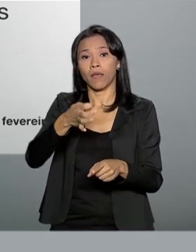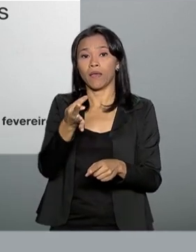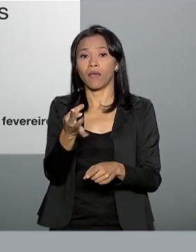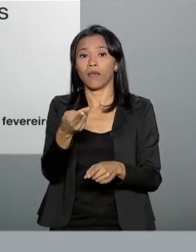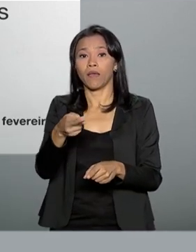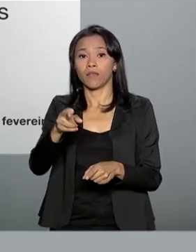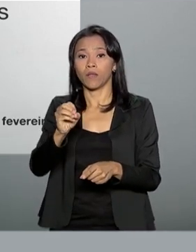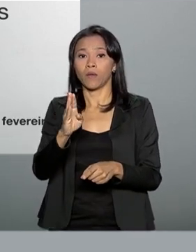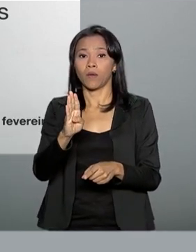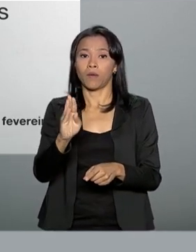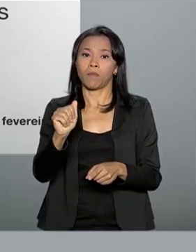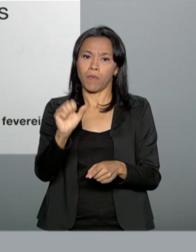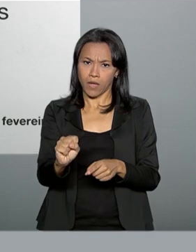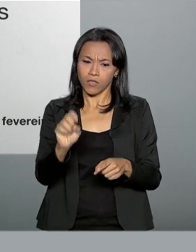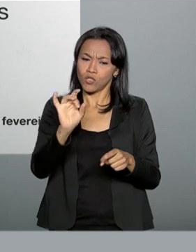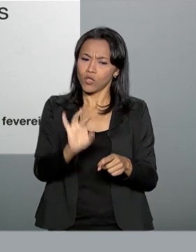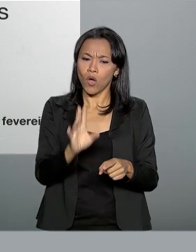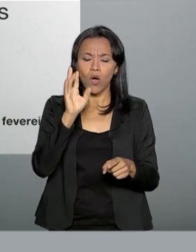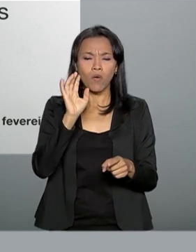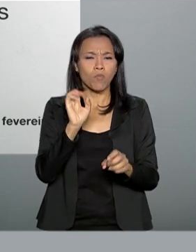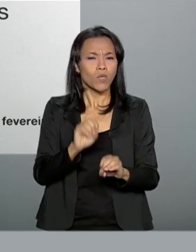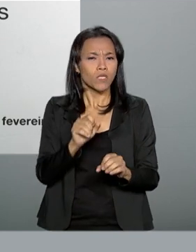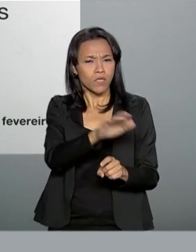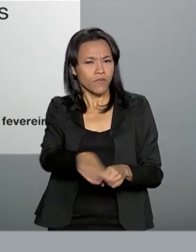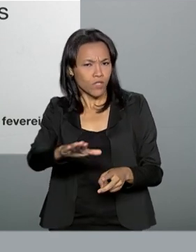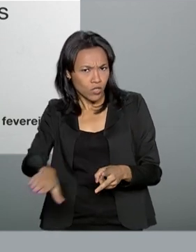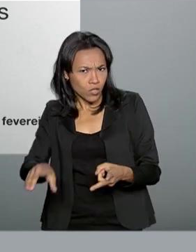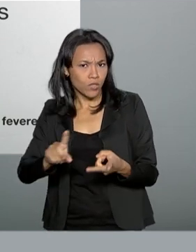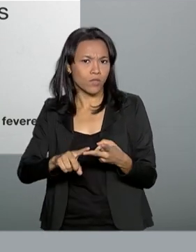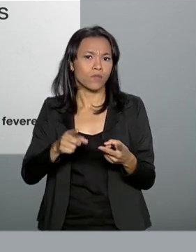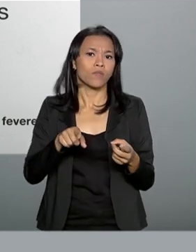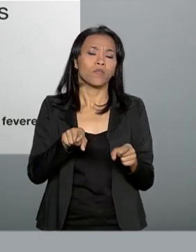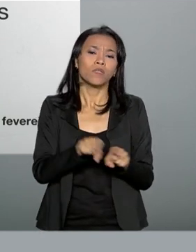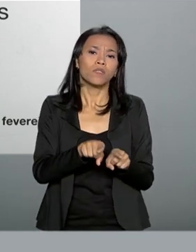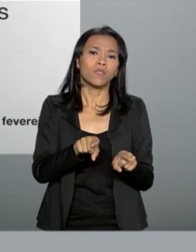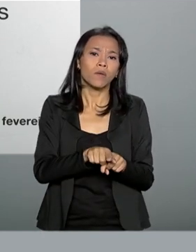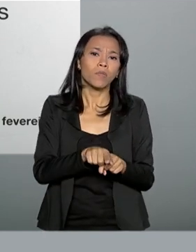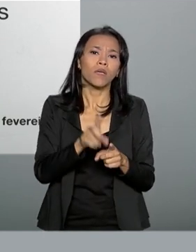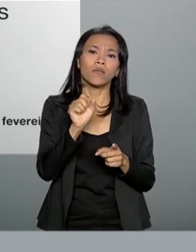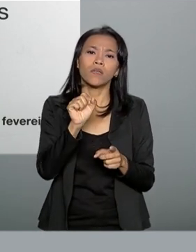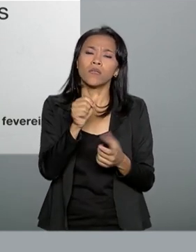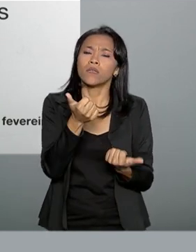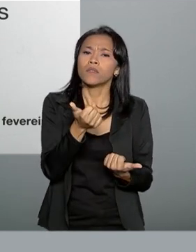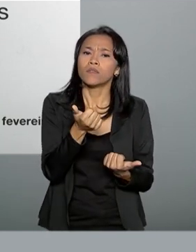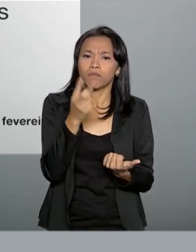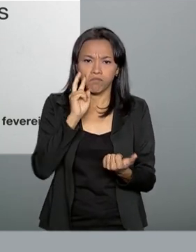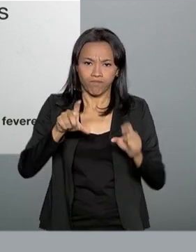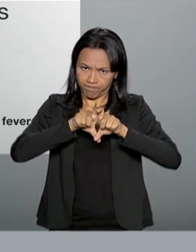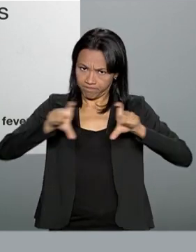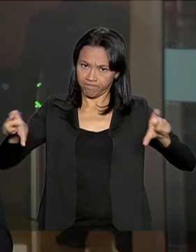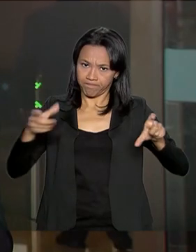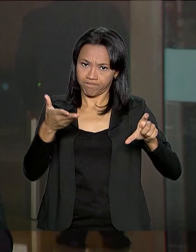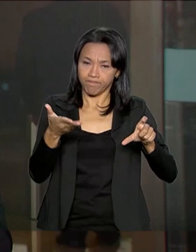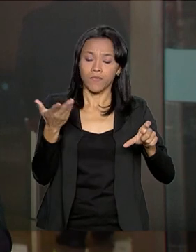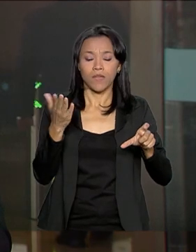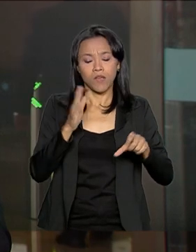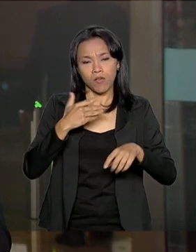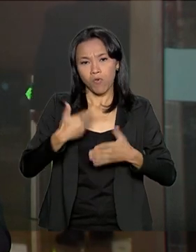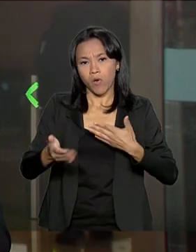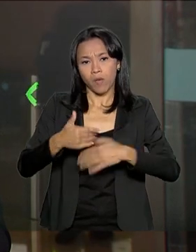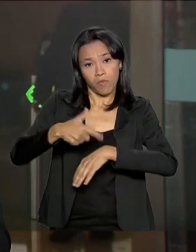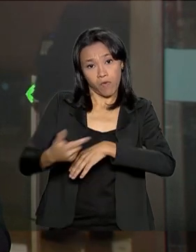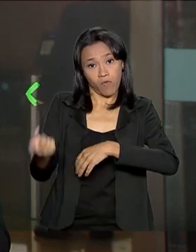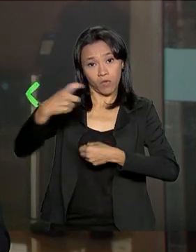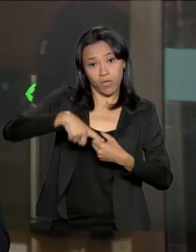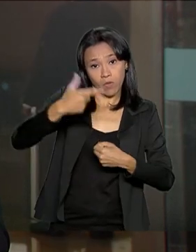infantil e manutenção do empregado à orquestra Petrobras. Voltamos a qualquer momento com mais